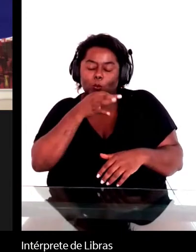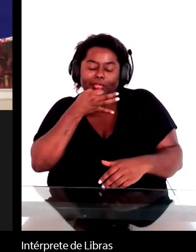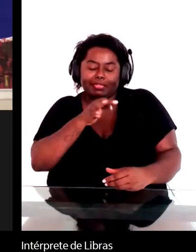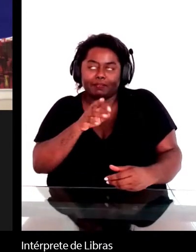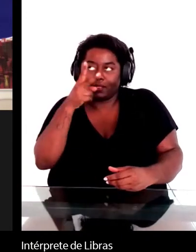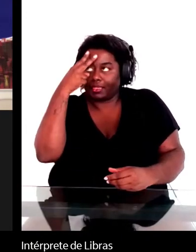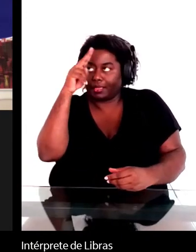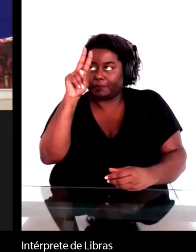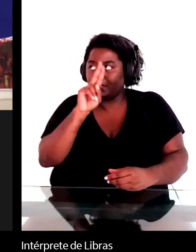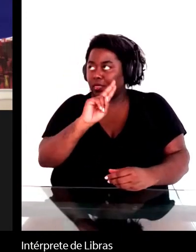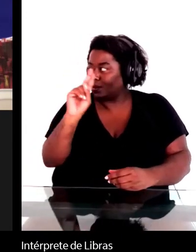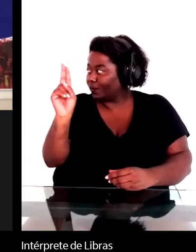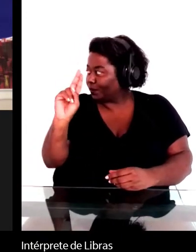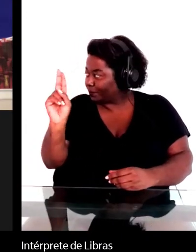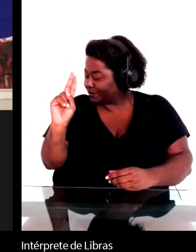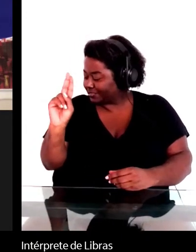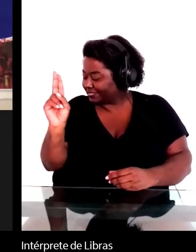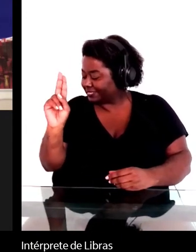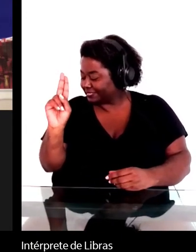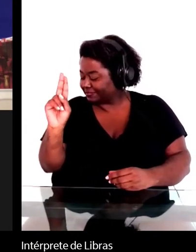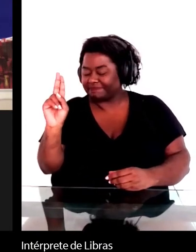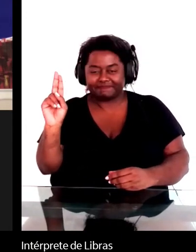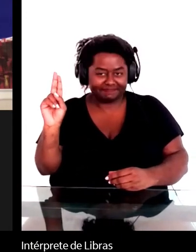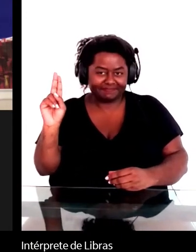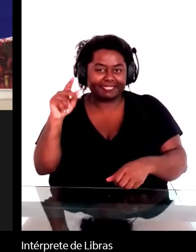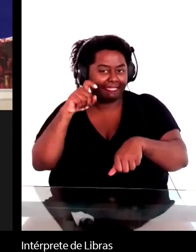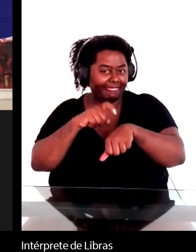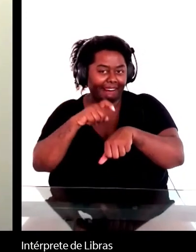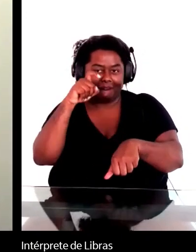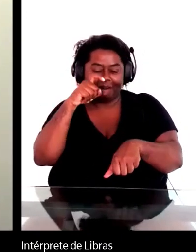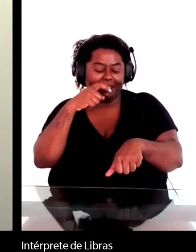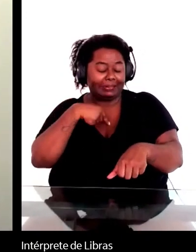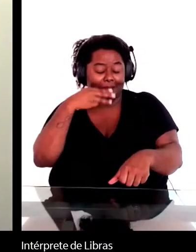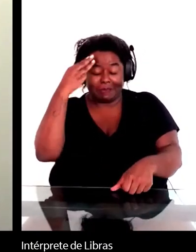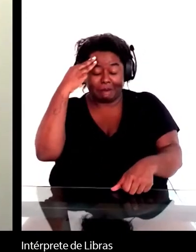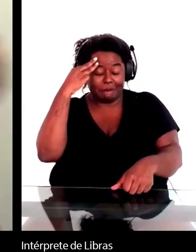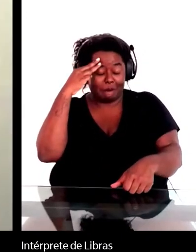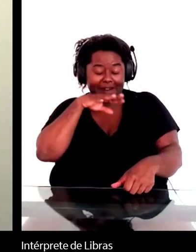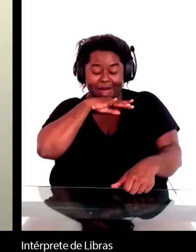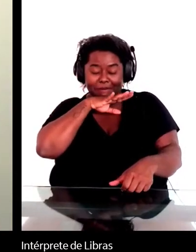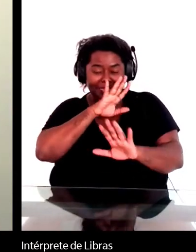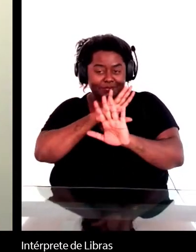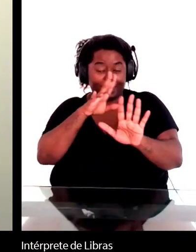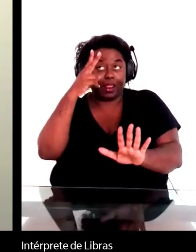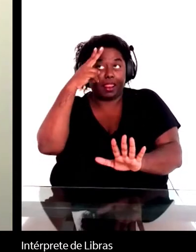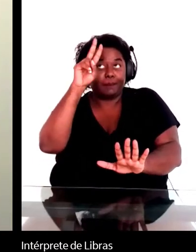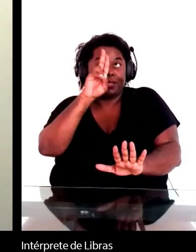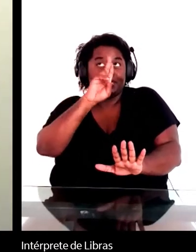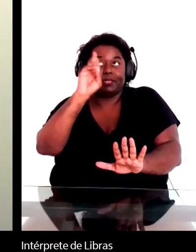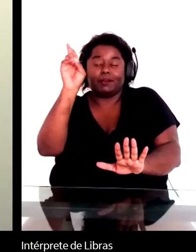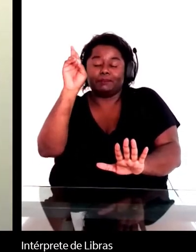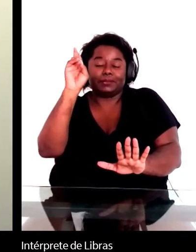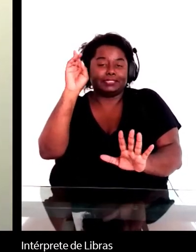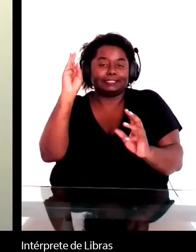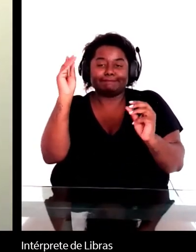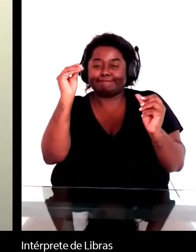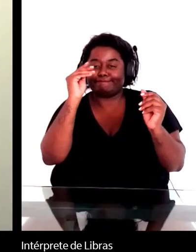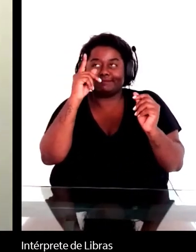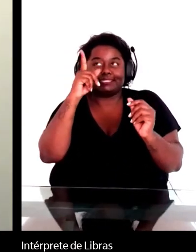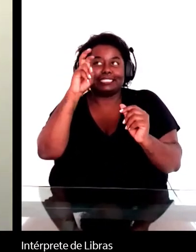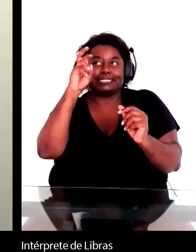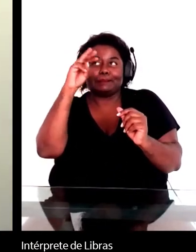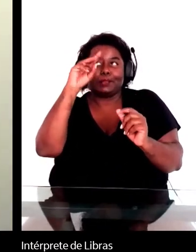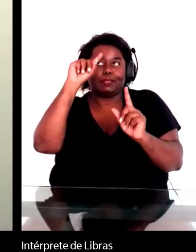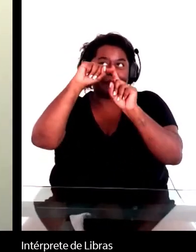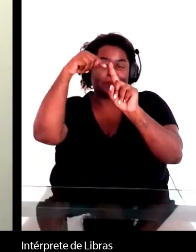nomes assim na hora eu tenho uma memória péssima eu lembro dos nomes 15 minutos